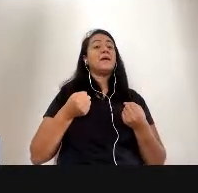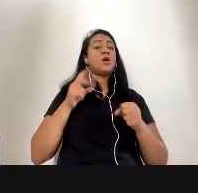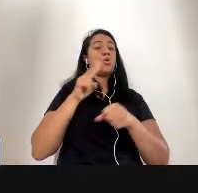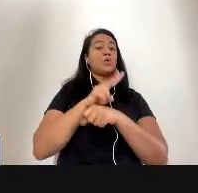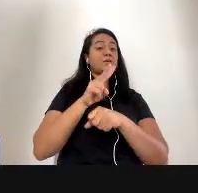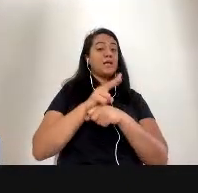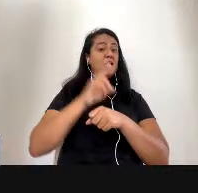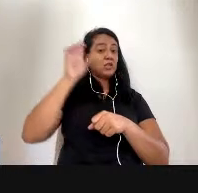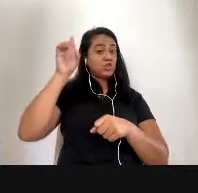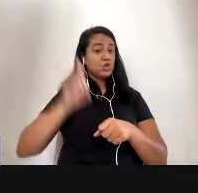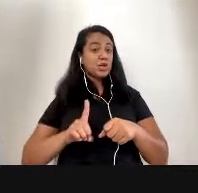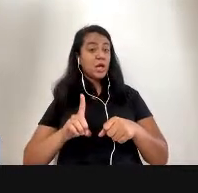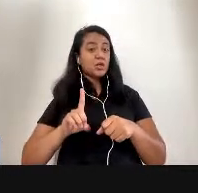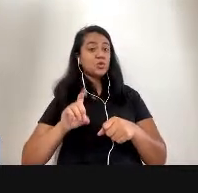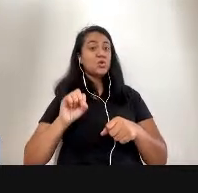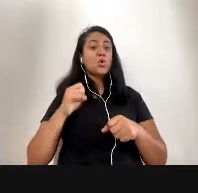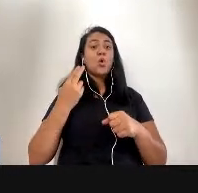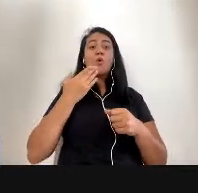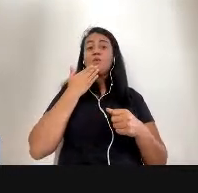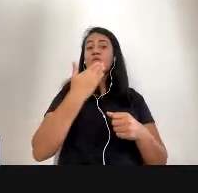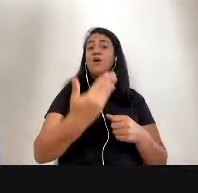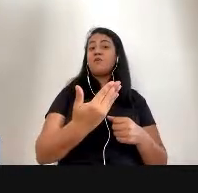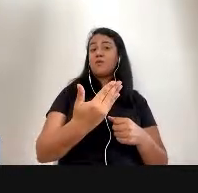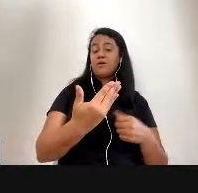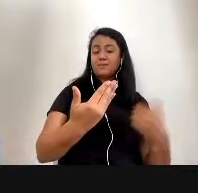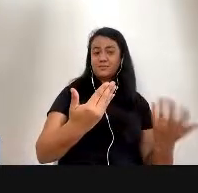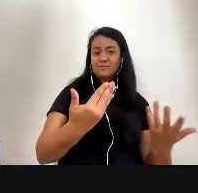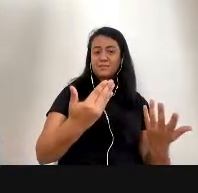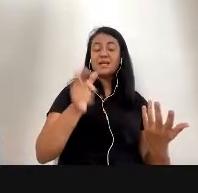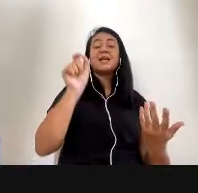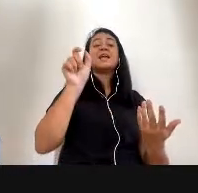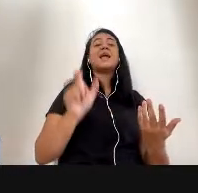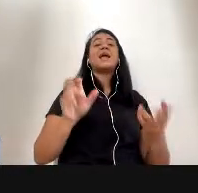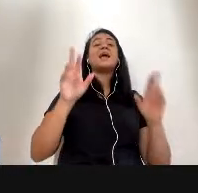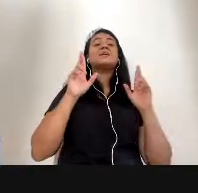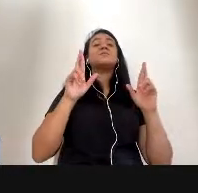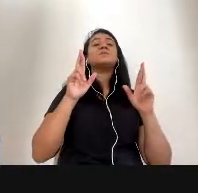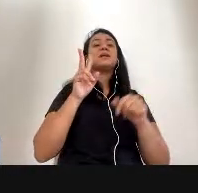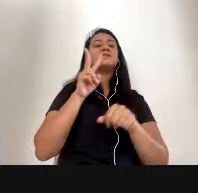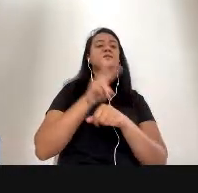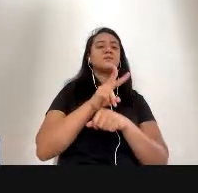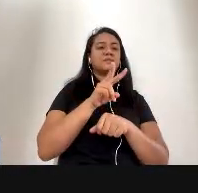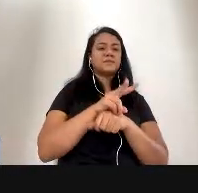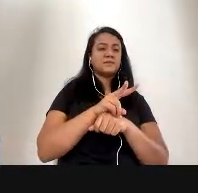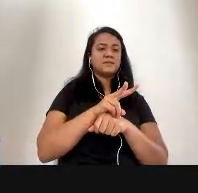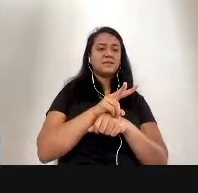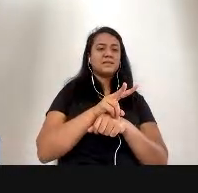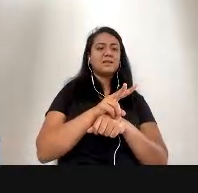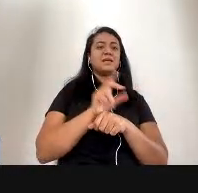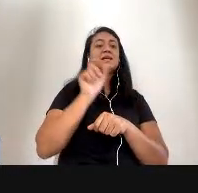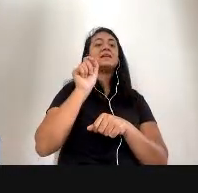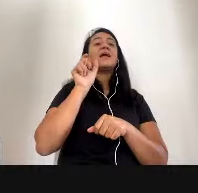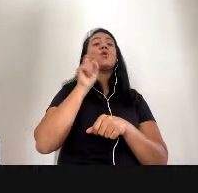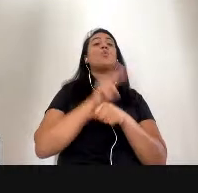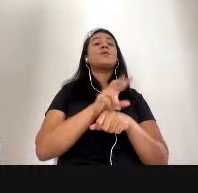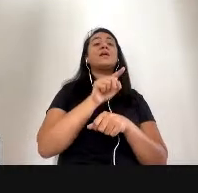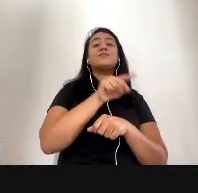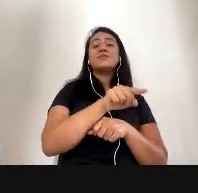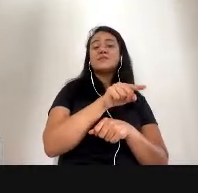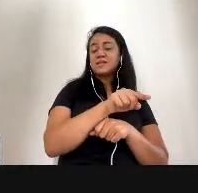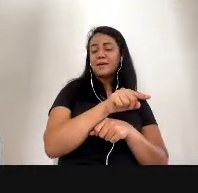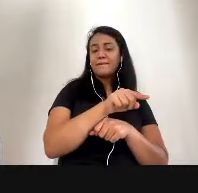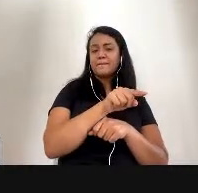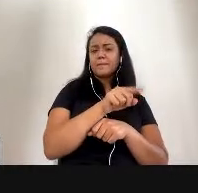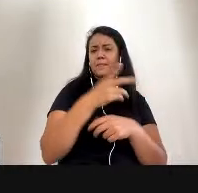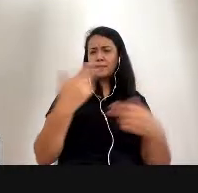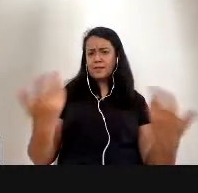de quem é a responsabilidade de cuidar? Quem deveria cuidar de você? Cuidar é